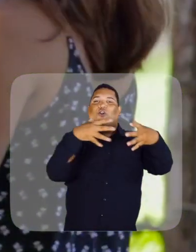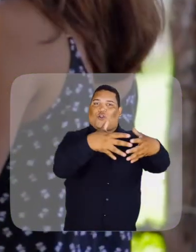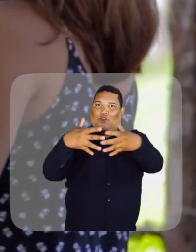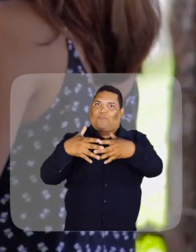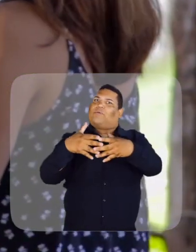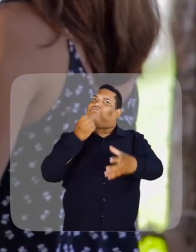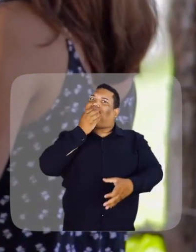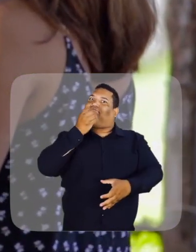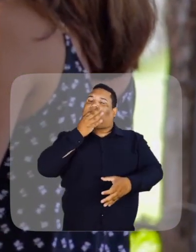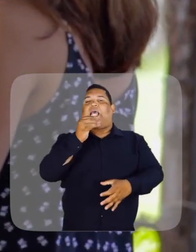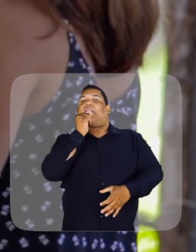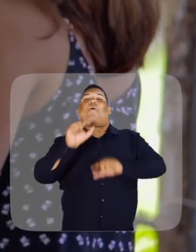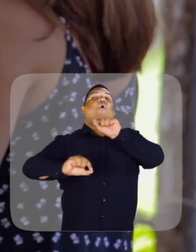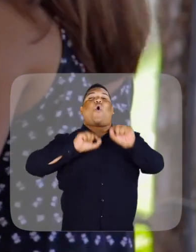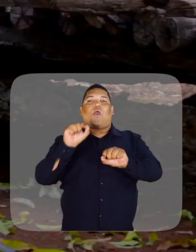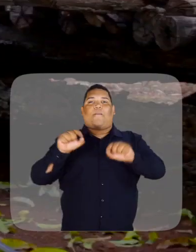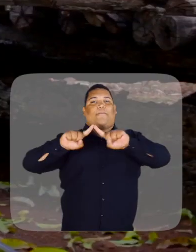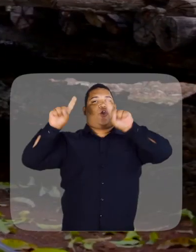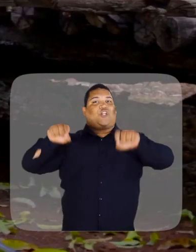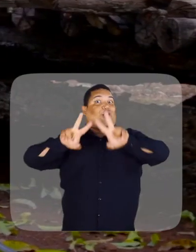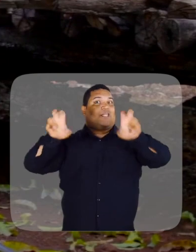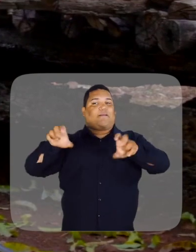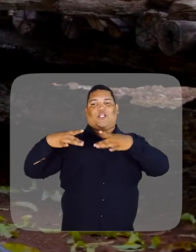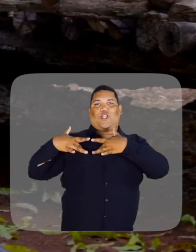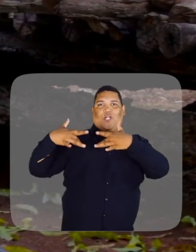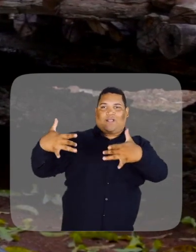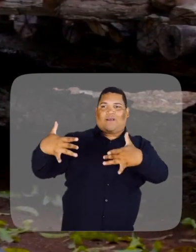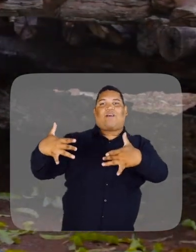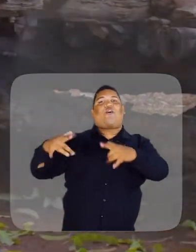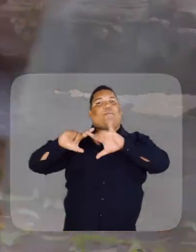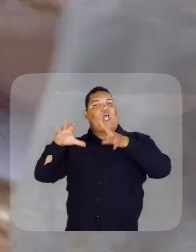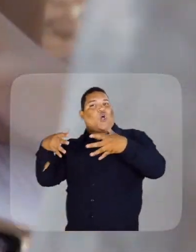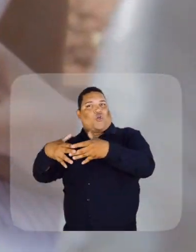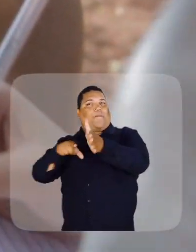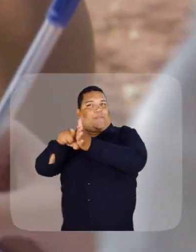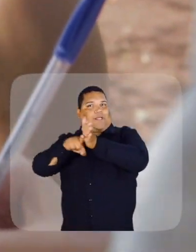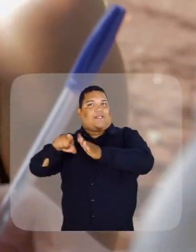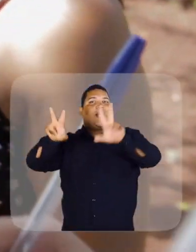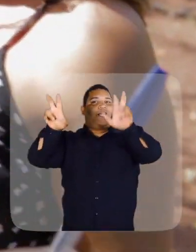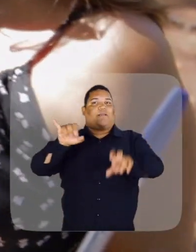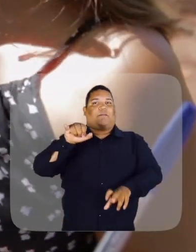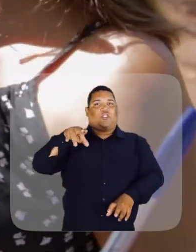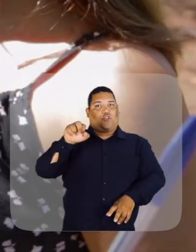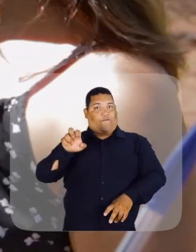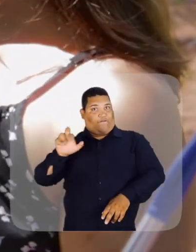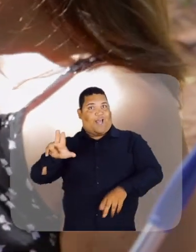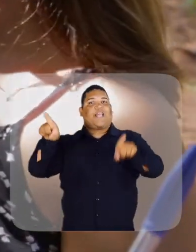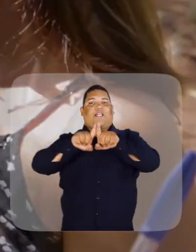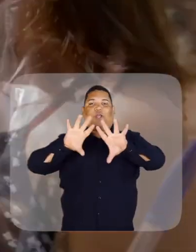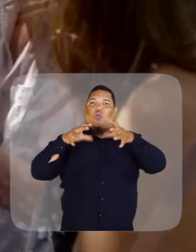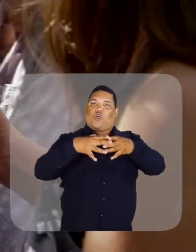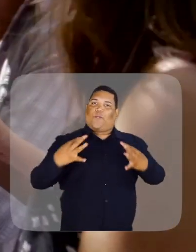beneficiam diretamente a comunidade, como é o caso do projeto Solidários, desenvolvido pelo Grupo de Pesquisa